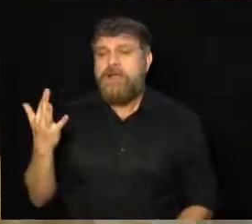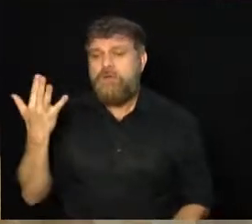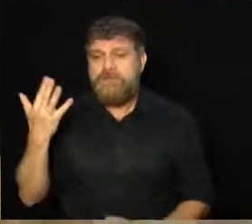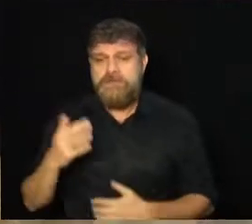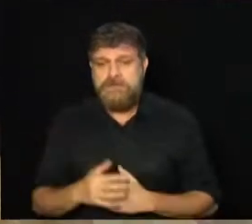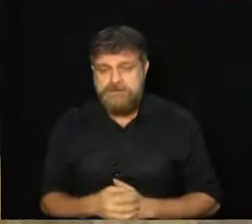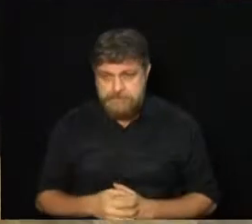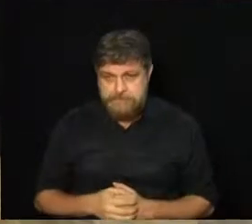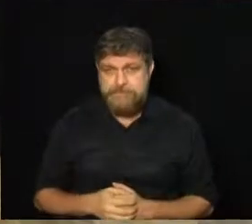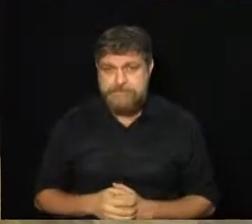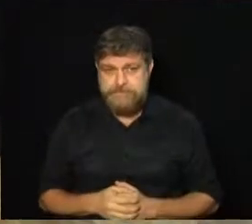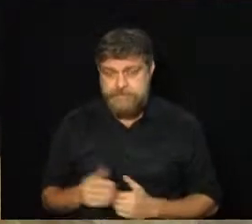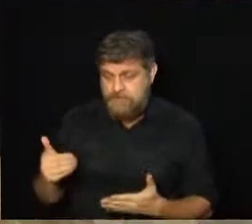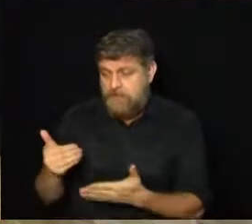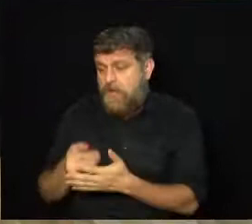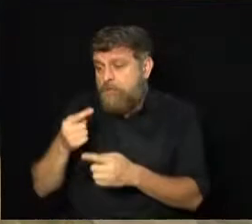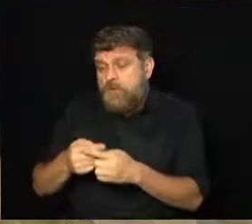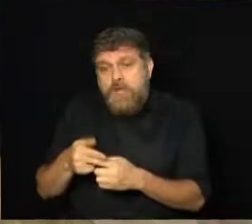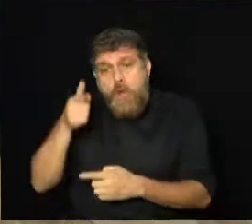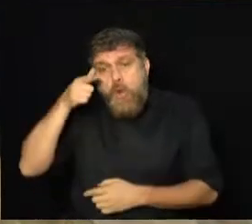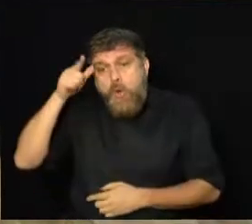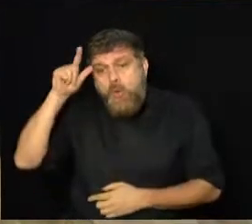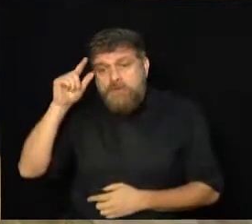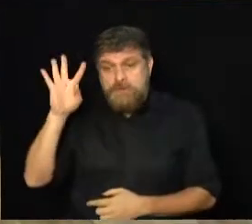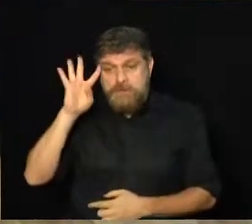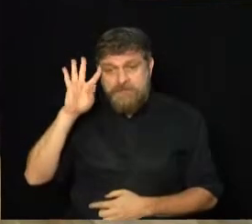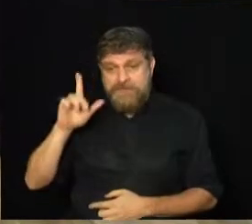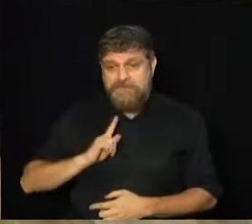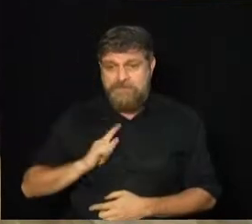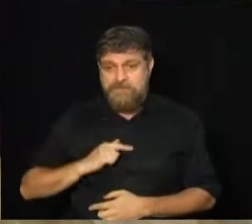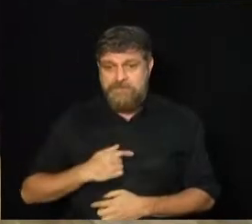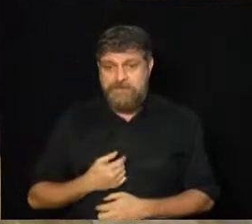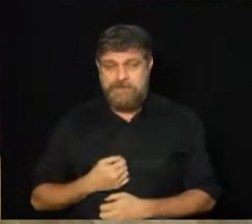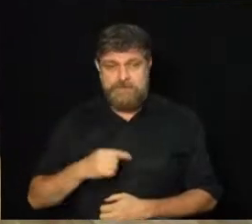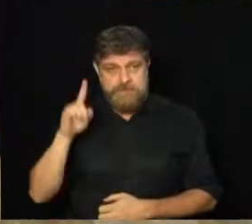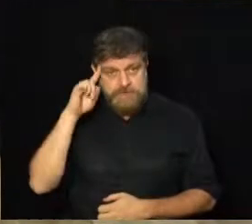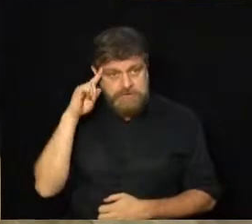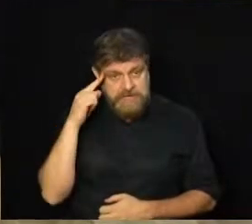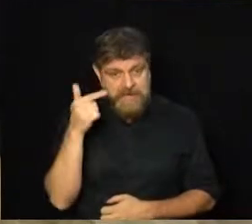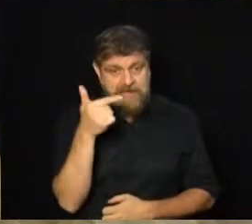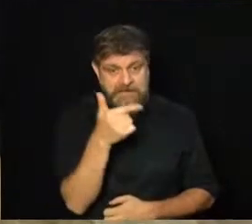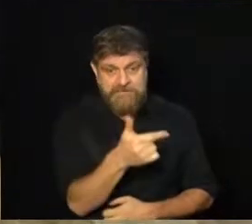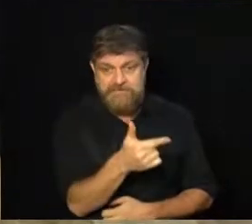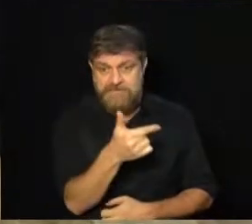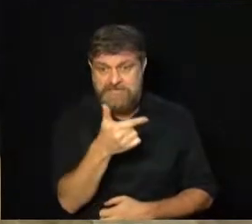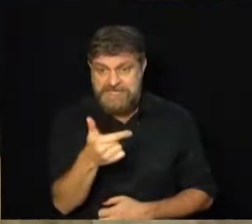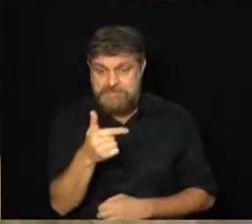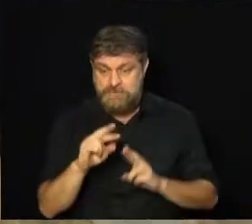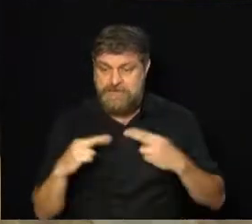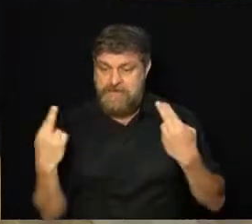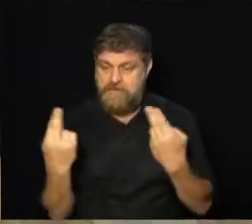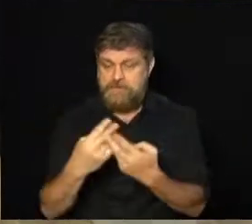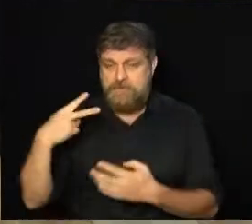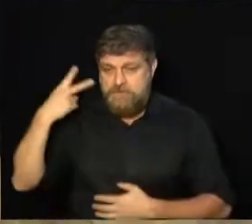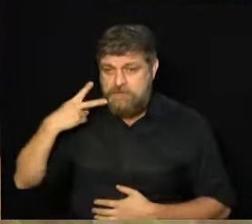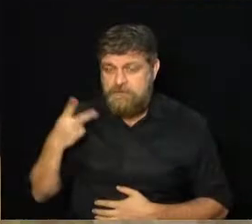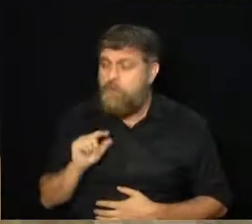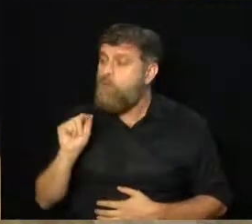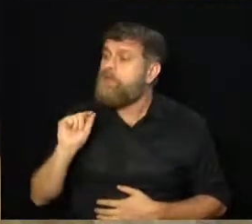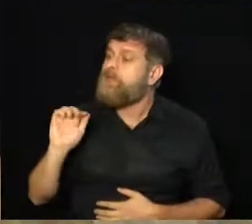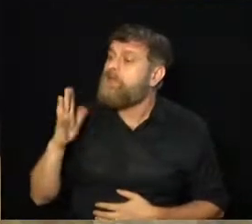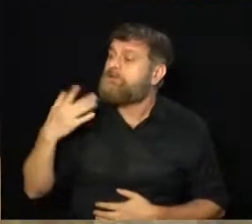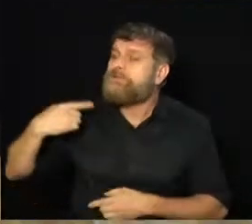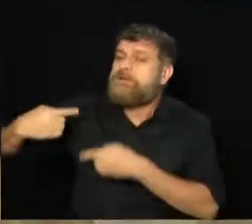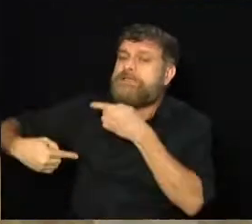de Campinas, até porque ontem, quarta-feira, foi dia da 22ª reunião ordinária, então vamos repercutir o que foi